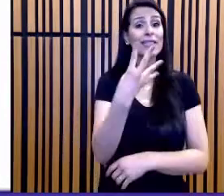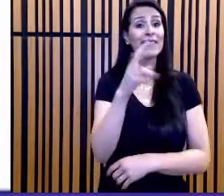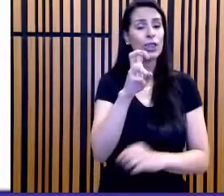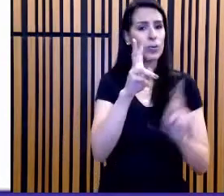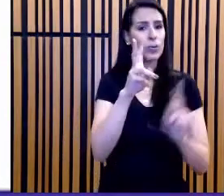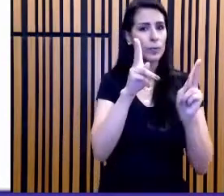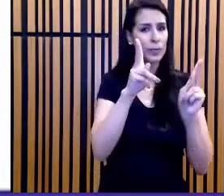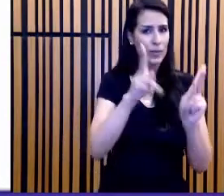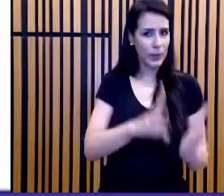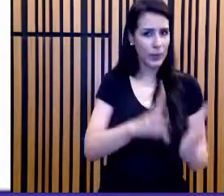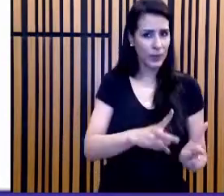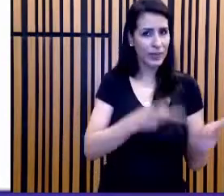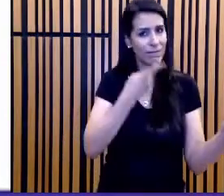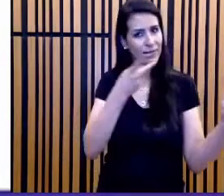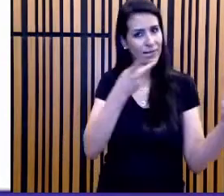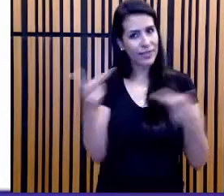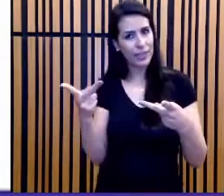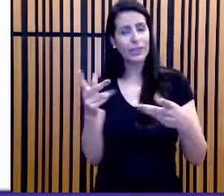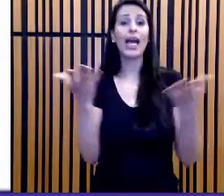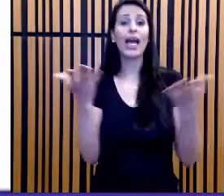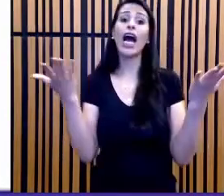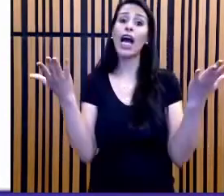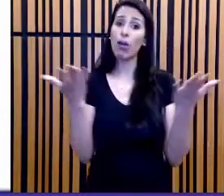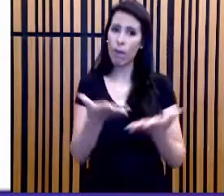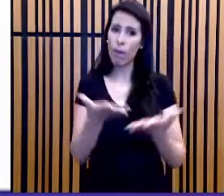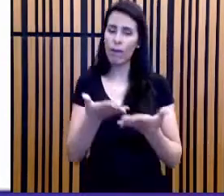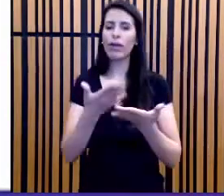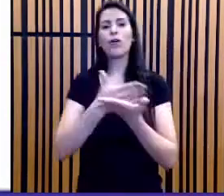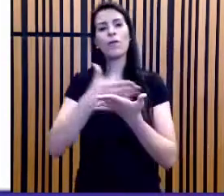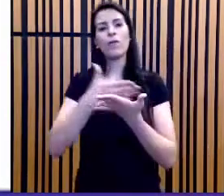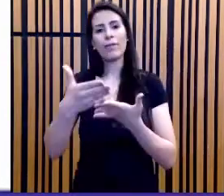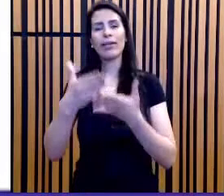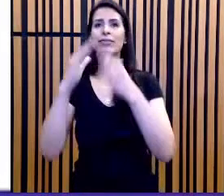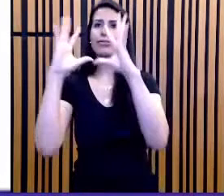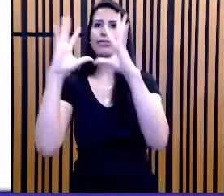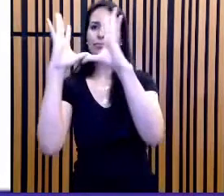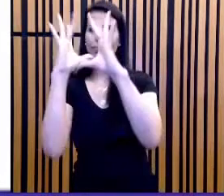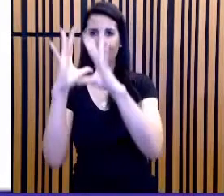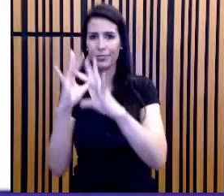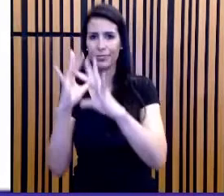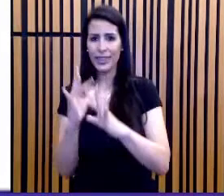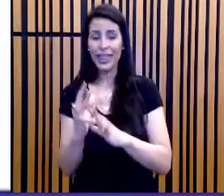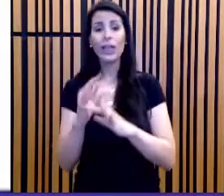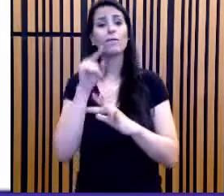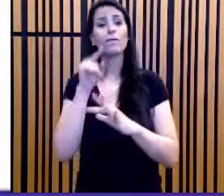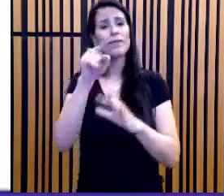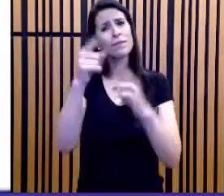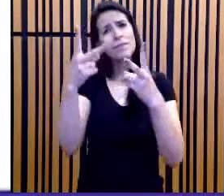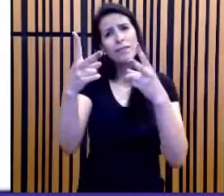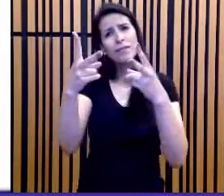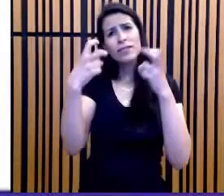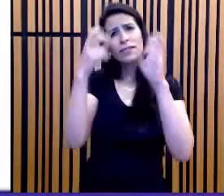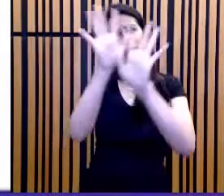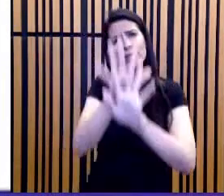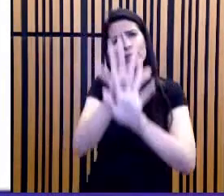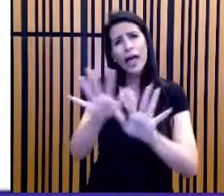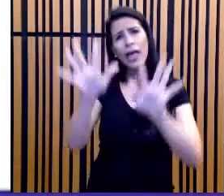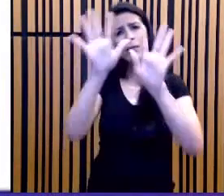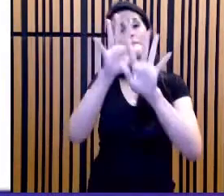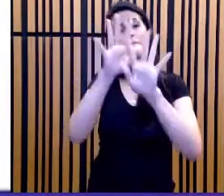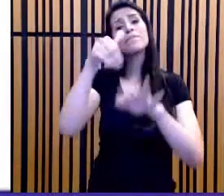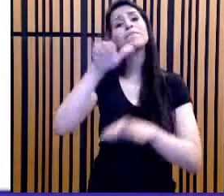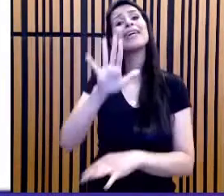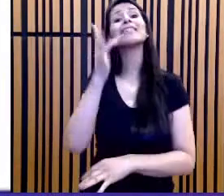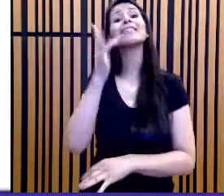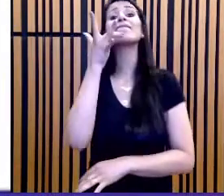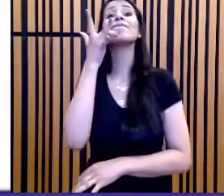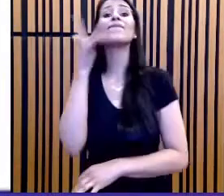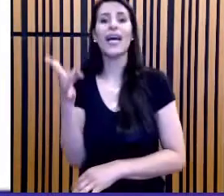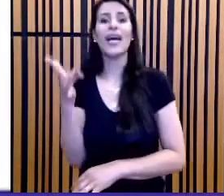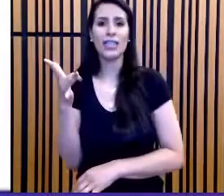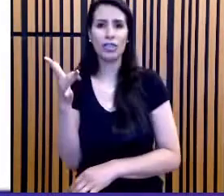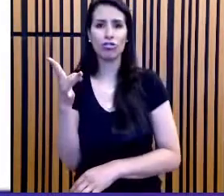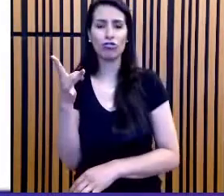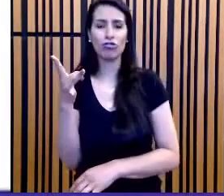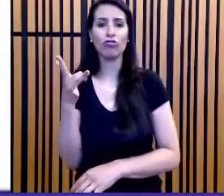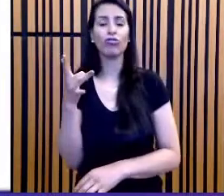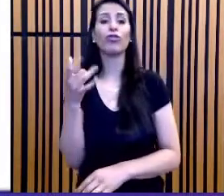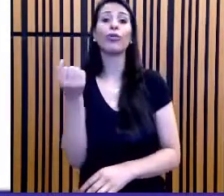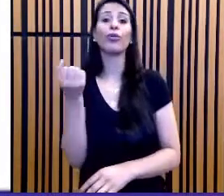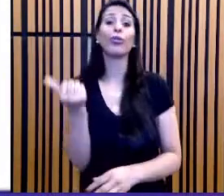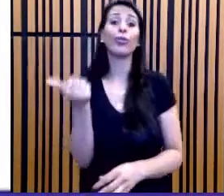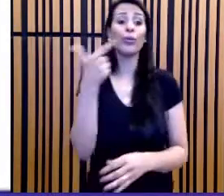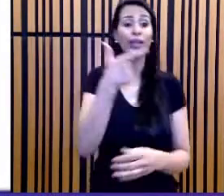A gente vai para a resolução a partir desses dados. E você observa que fica muito mais fácil de resolver do que se você tivesse que voltar para o